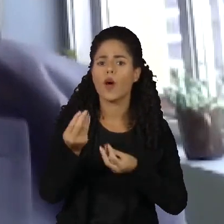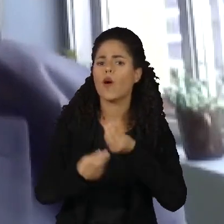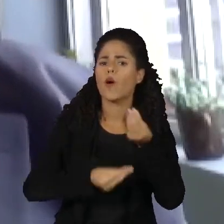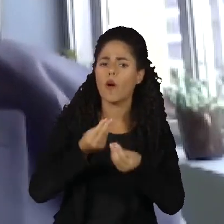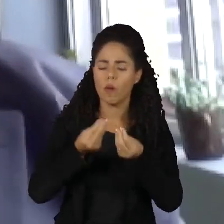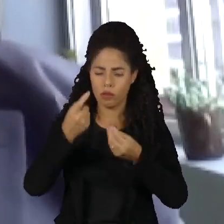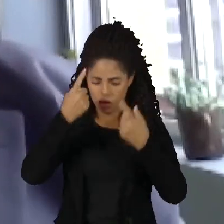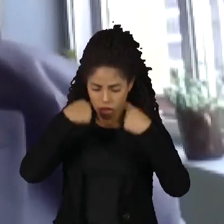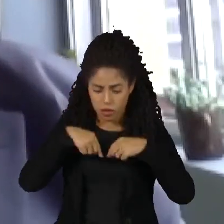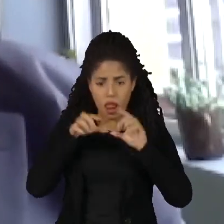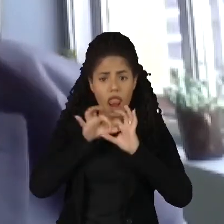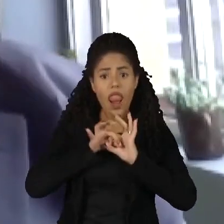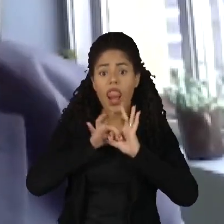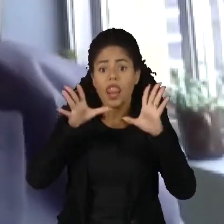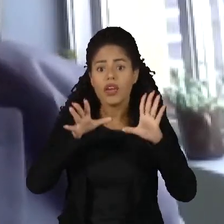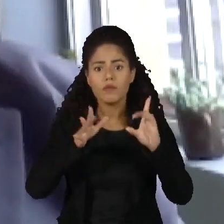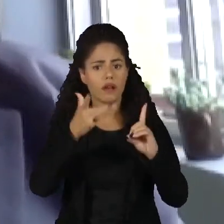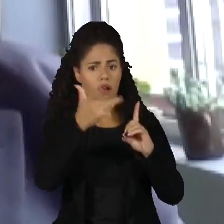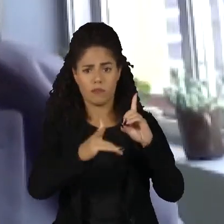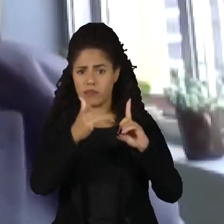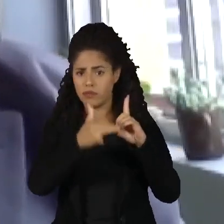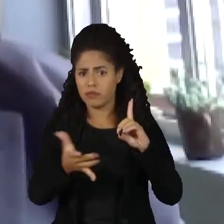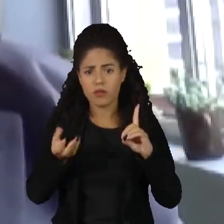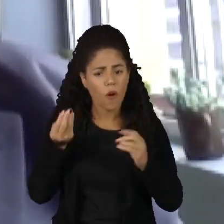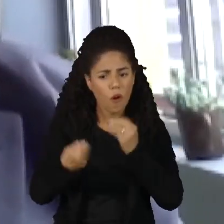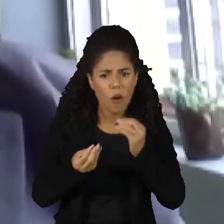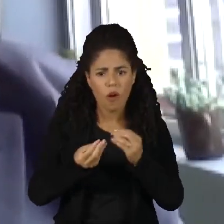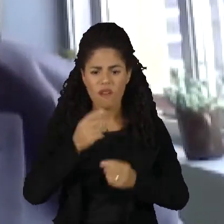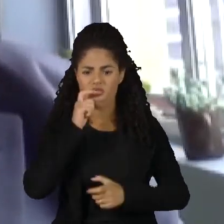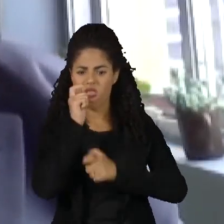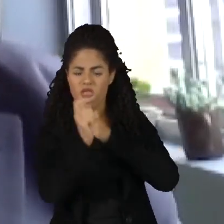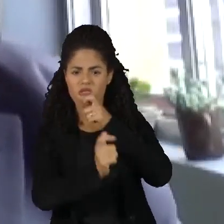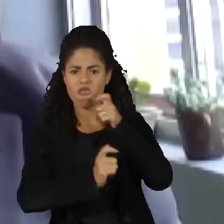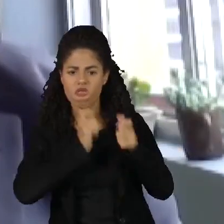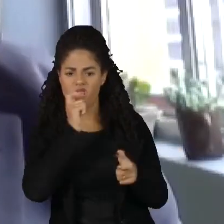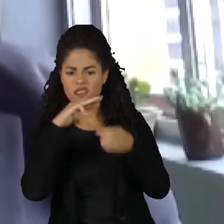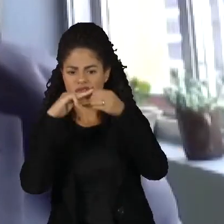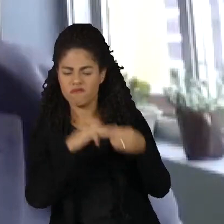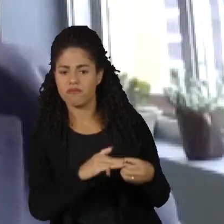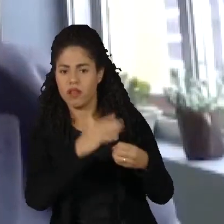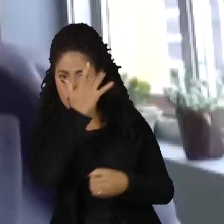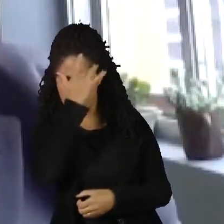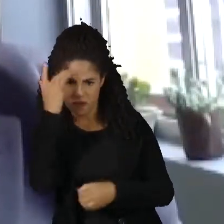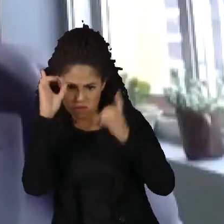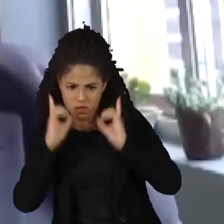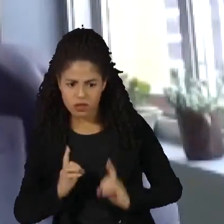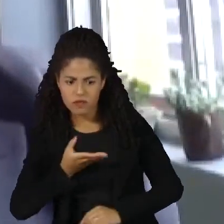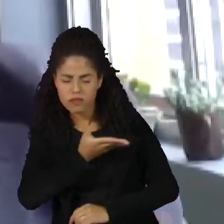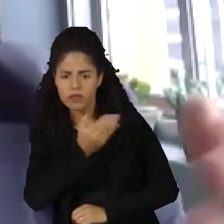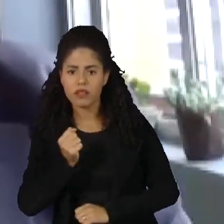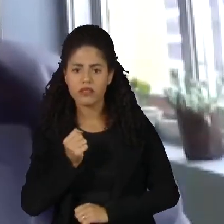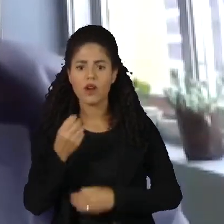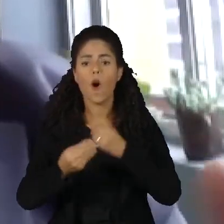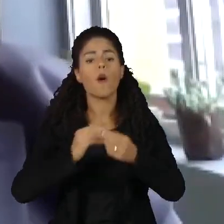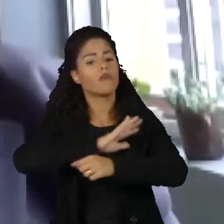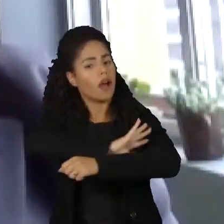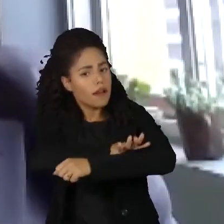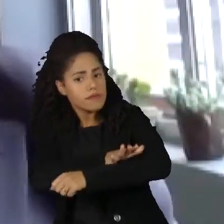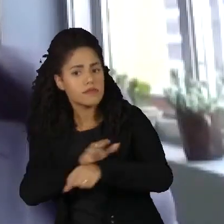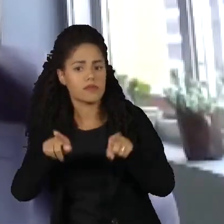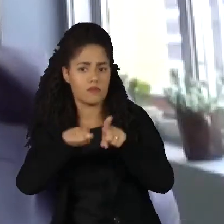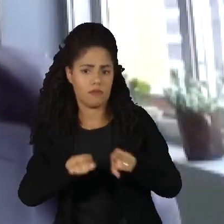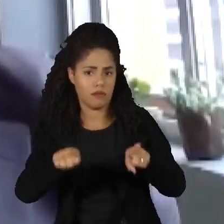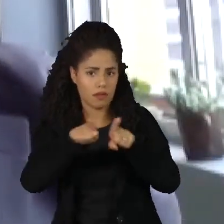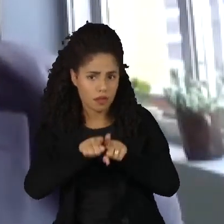liberdade, o capacitismo, a discriminação contra pessoas com deficiência equiparada ao racismo pelo